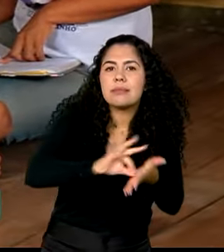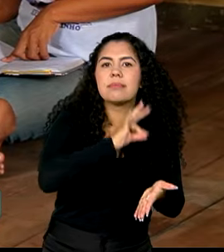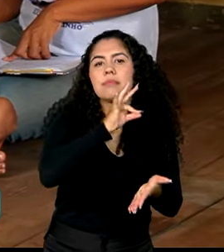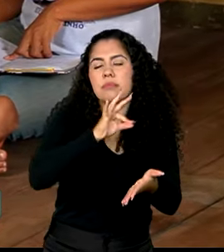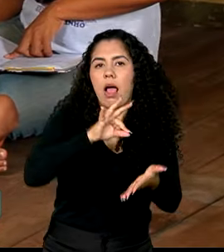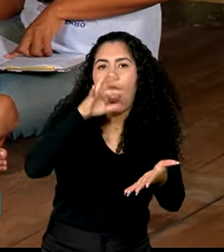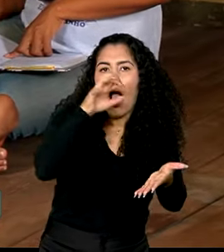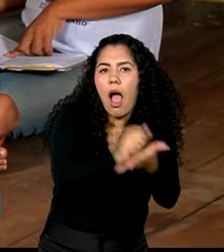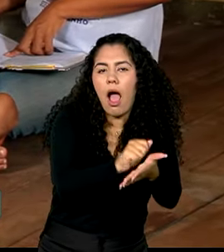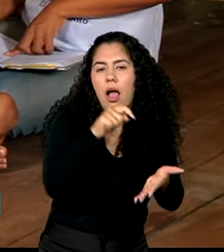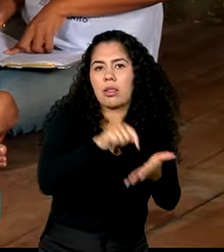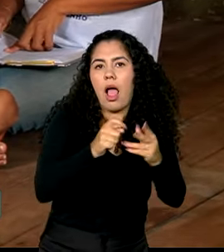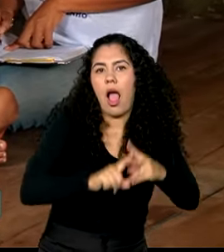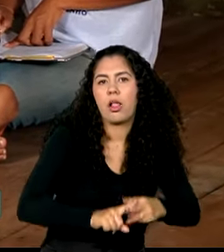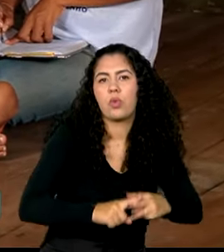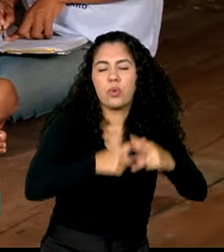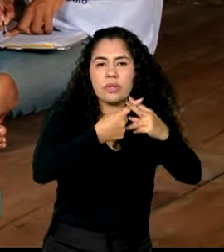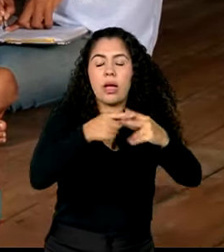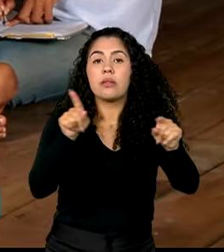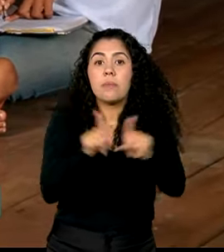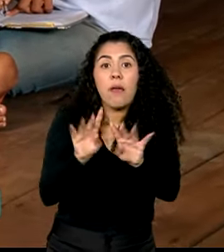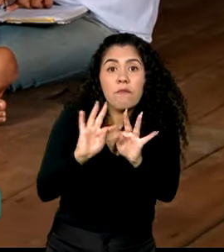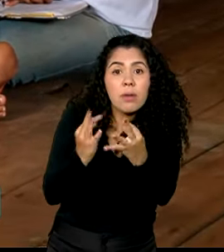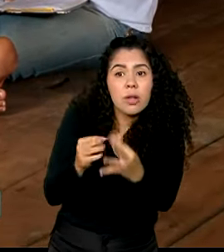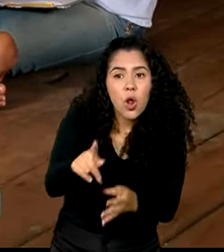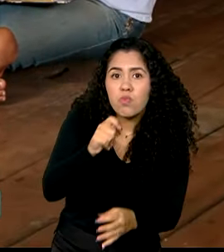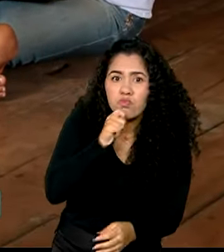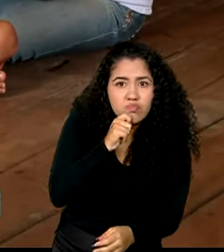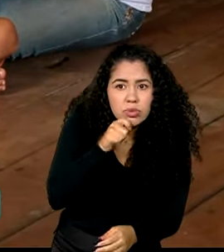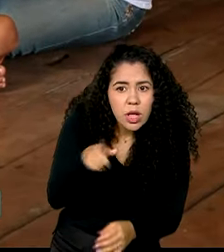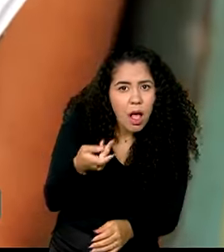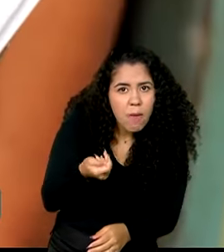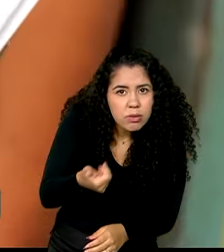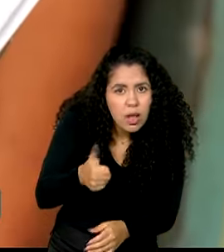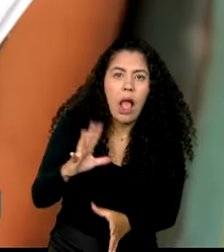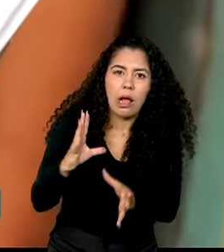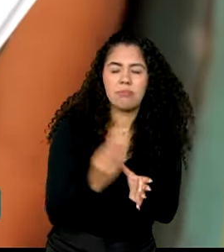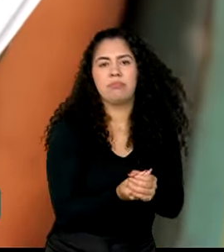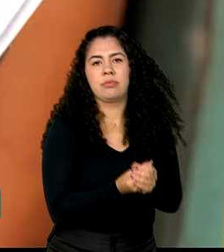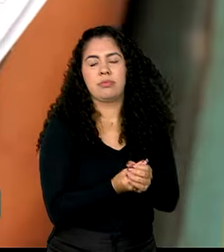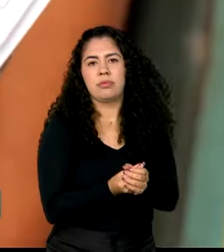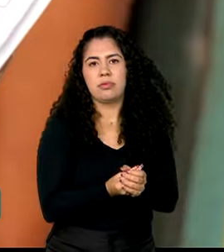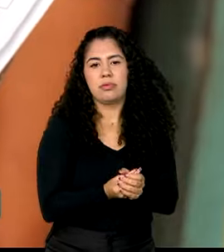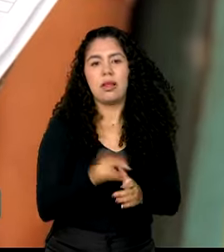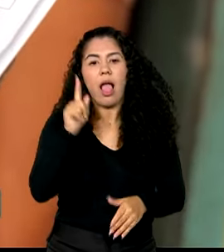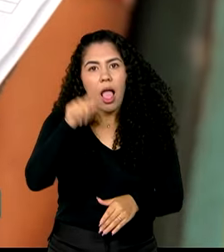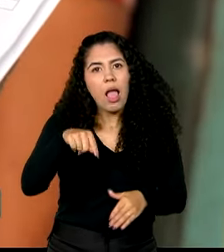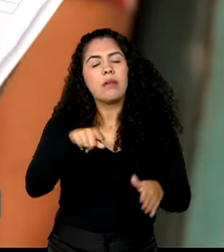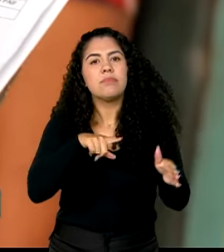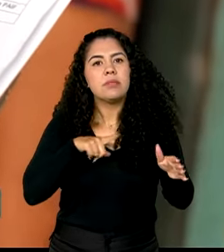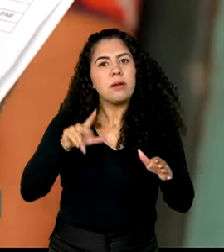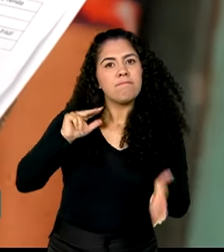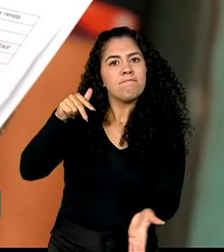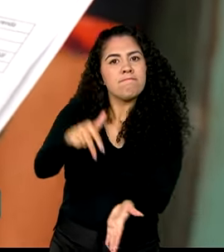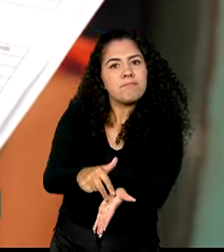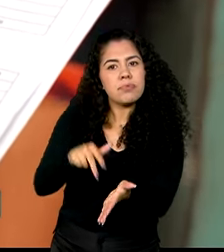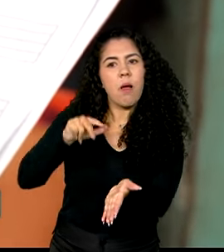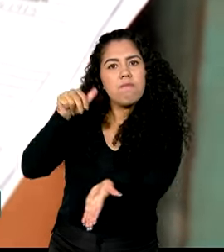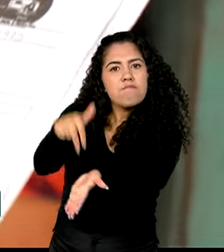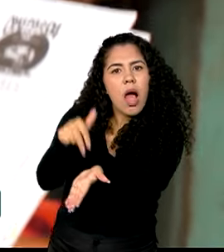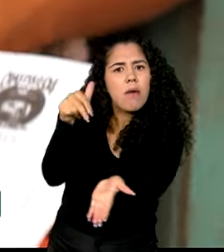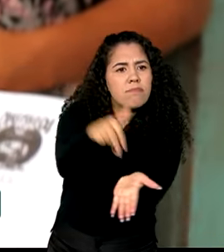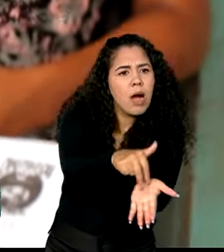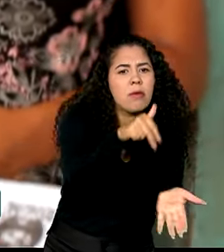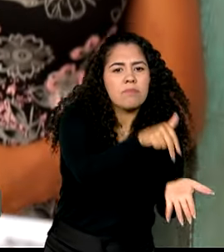para incluir uma família que não esteja recebendo benefício. Essa é a chamada busca ativa, uma